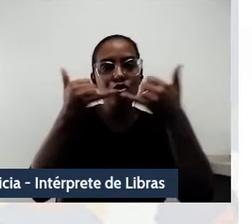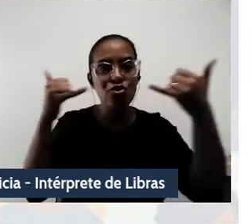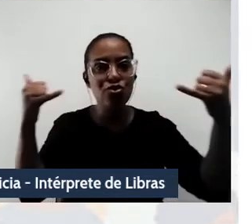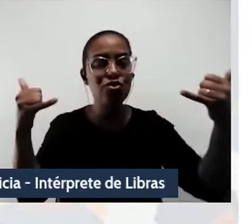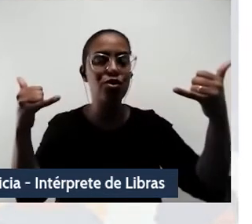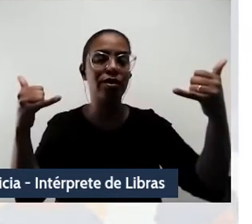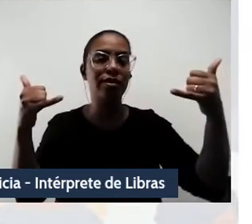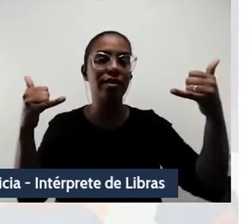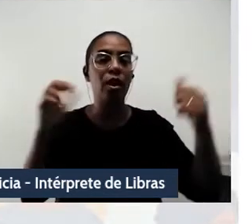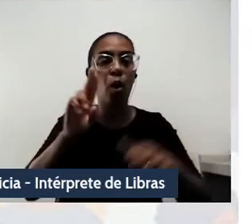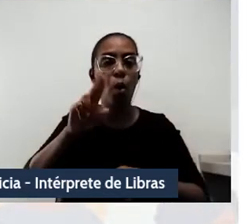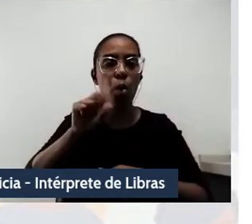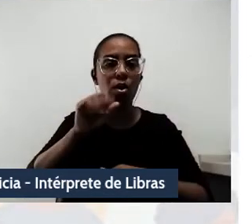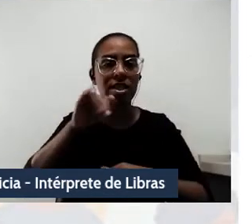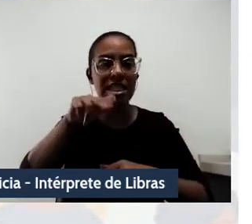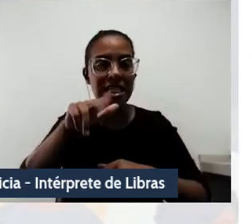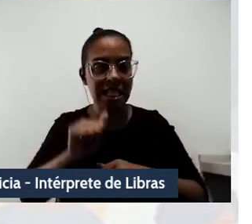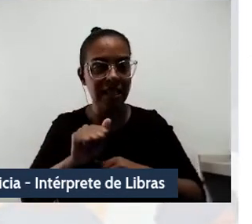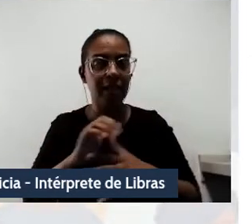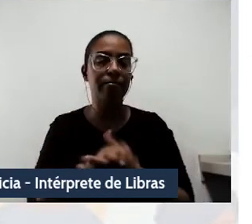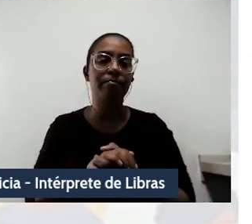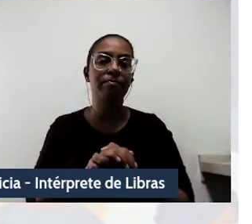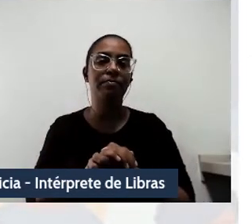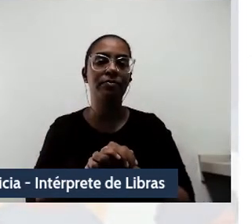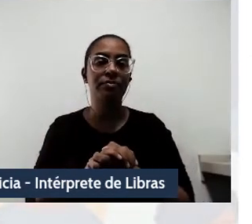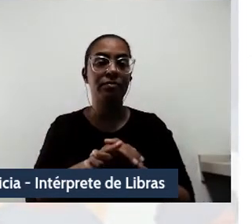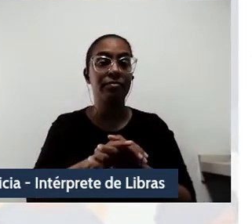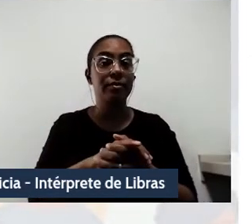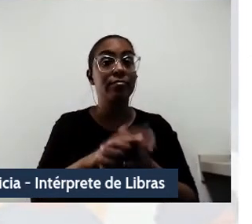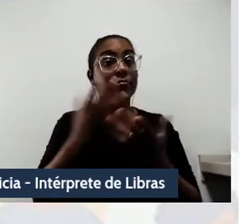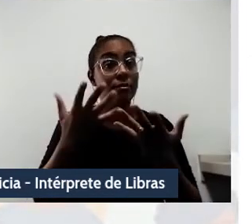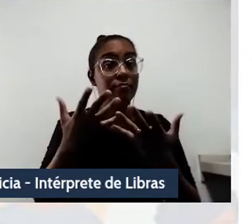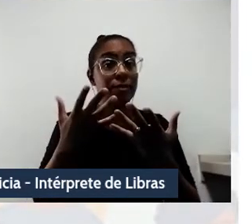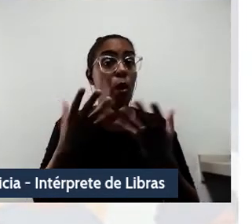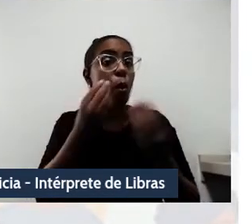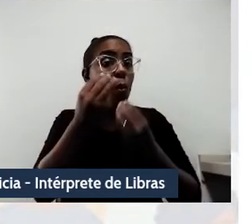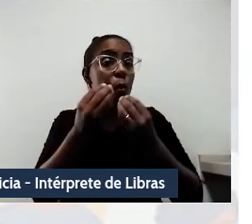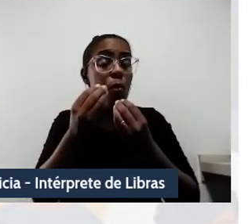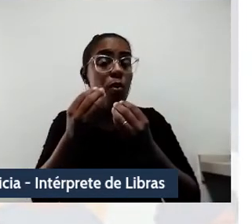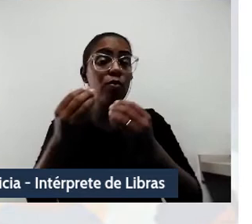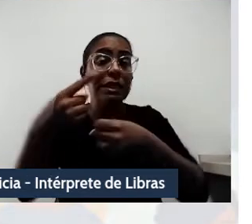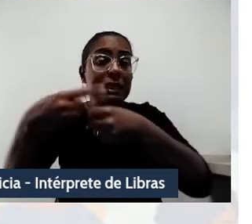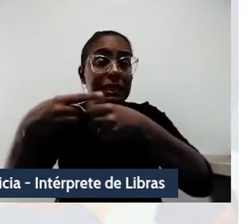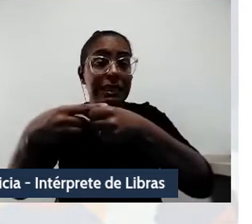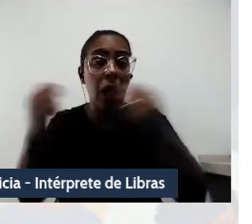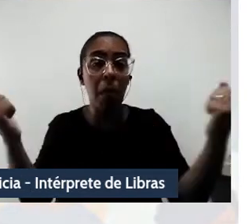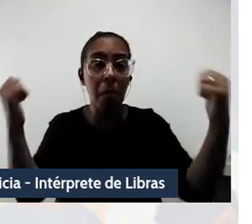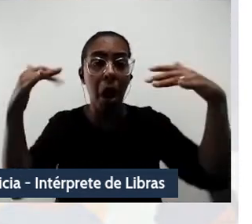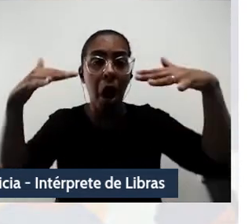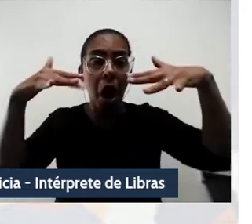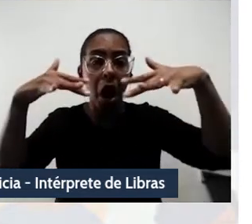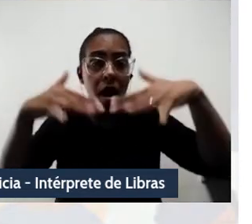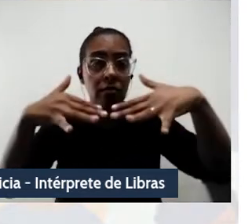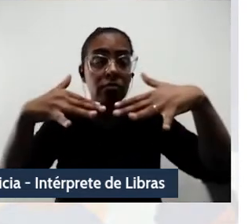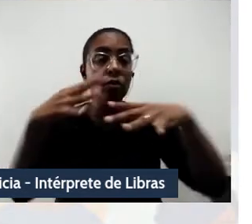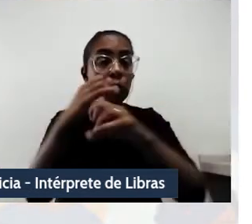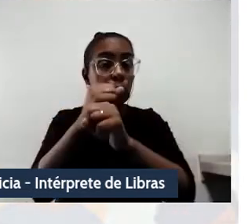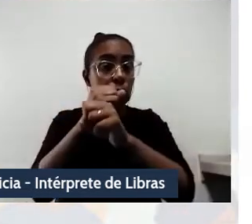aqui no Paraguai, tem cerca de 25 mil estudantes brasileiros cursando medicina.